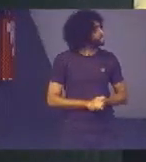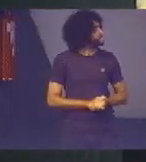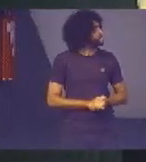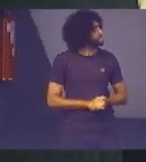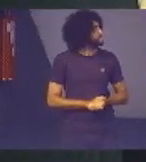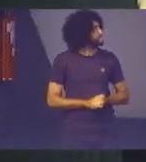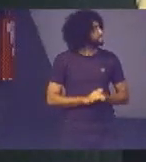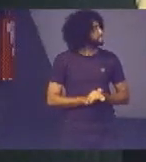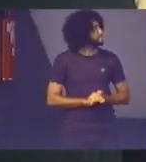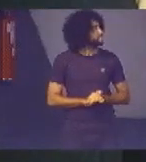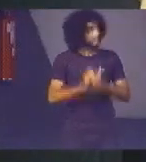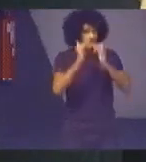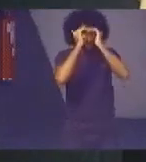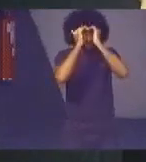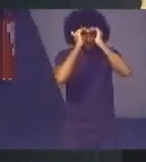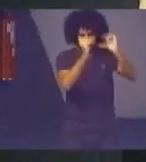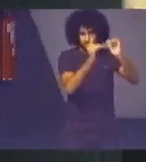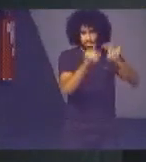respeito aos direitos humanos